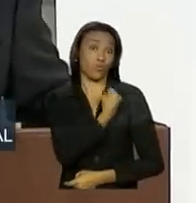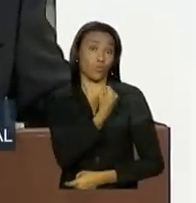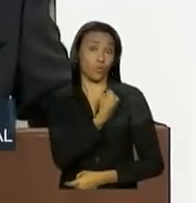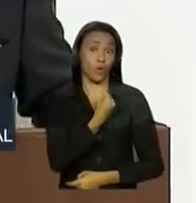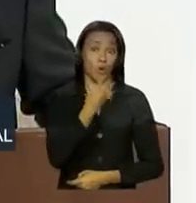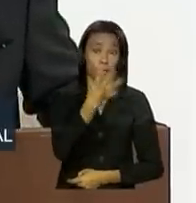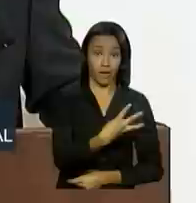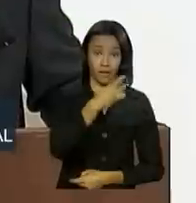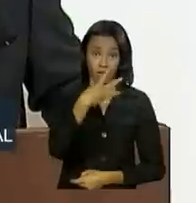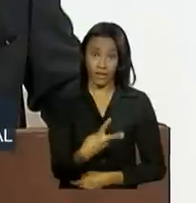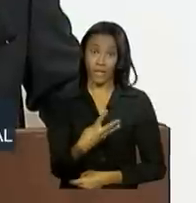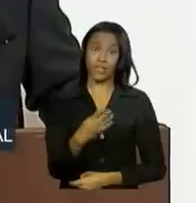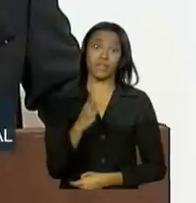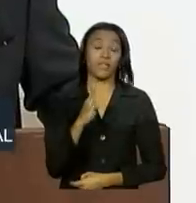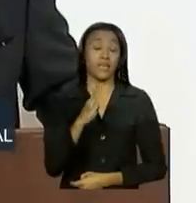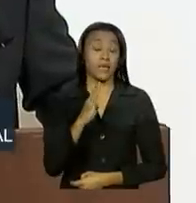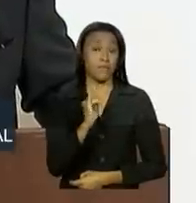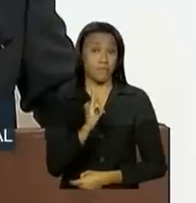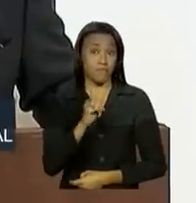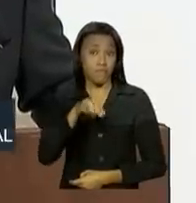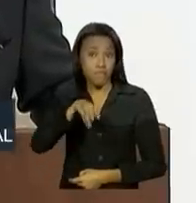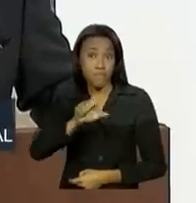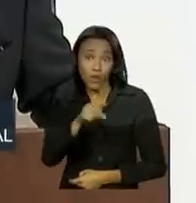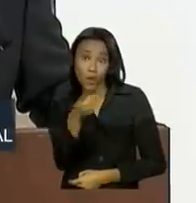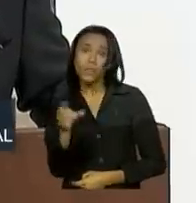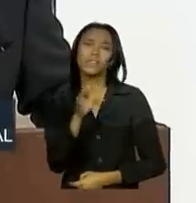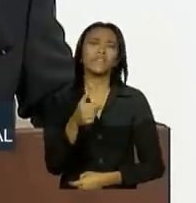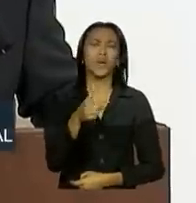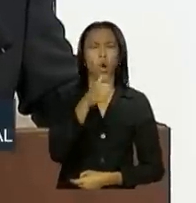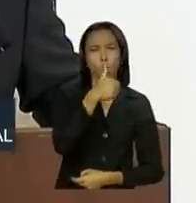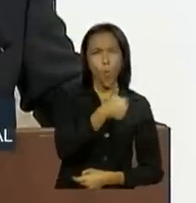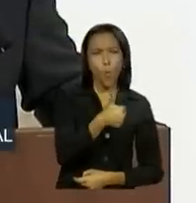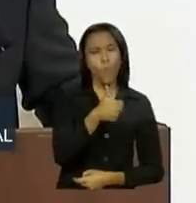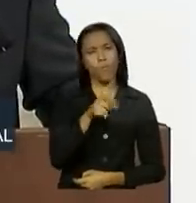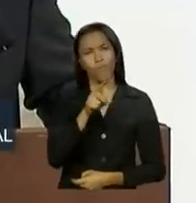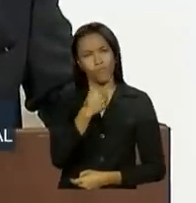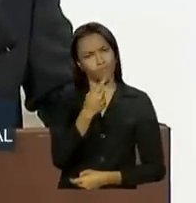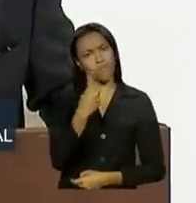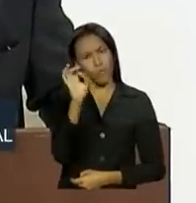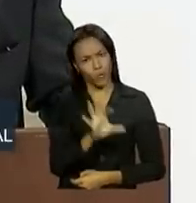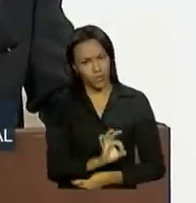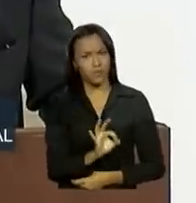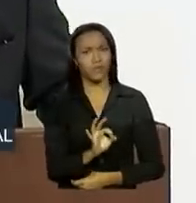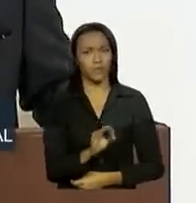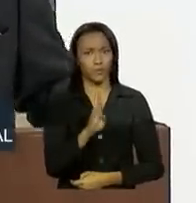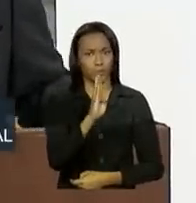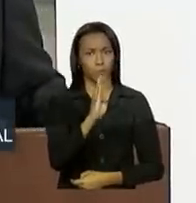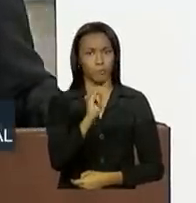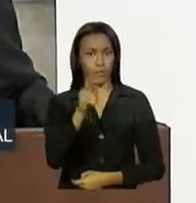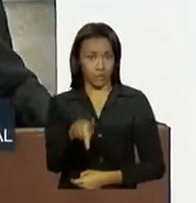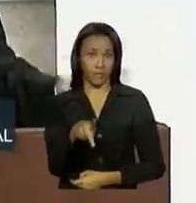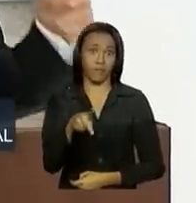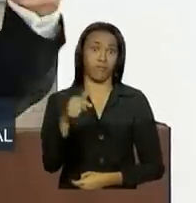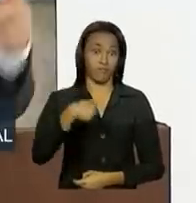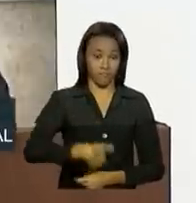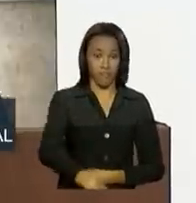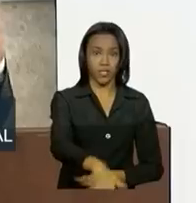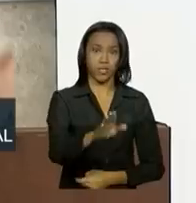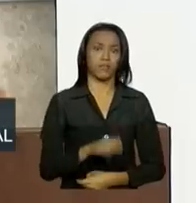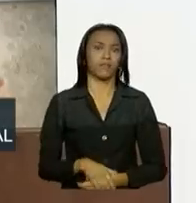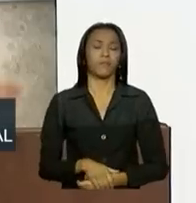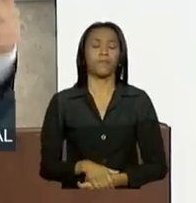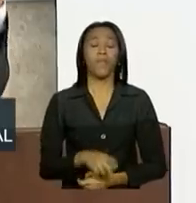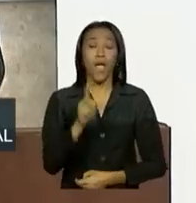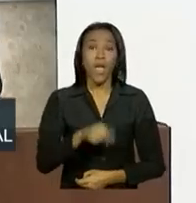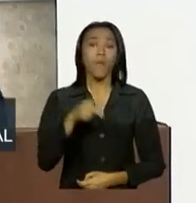bilhões significa aproximadamente 1% do PIB em desonerações feitas este ano. É